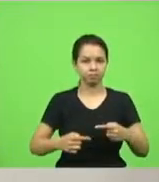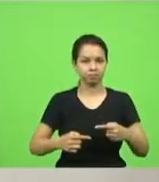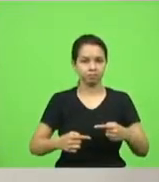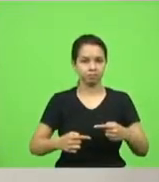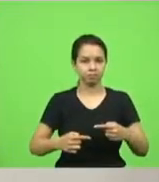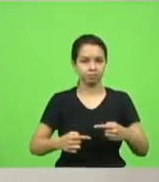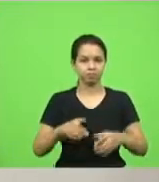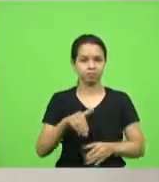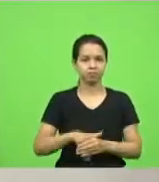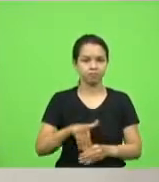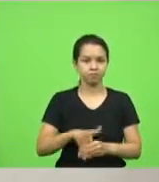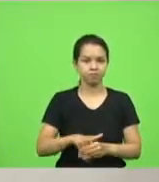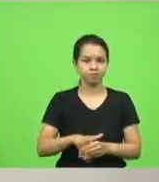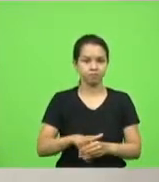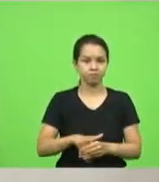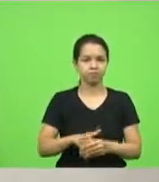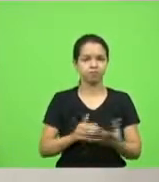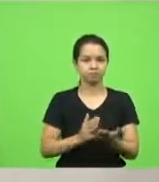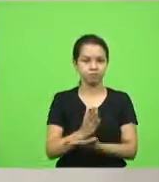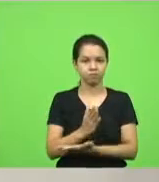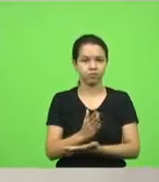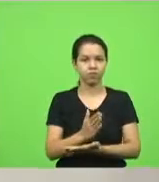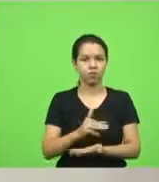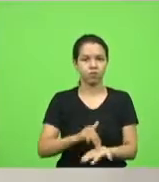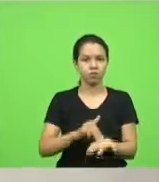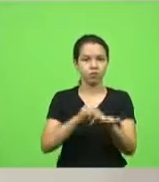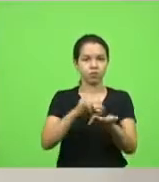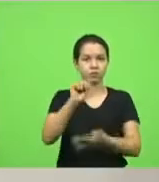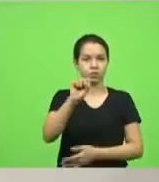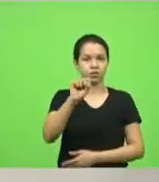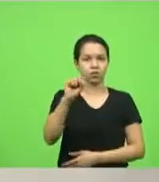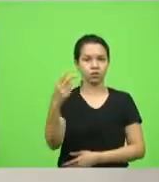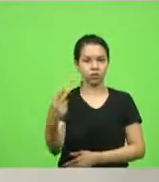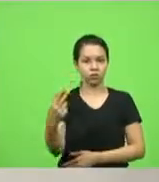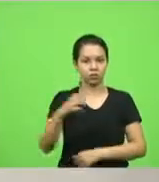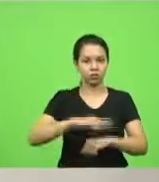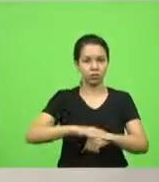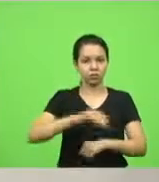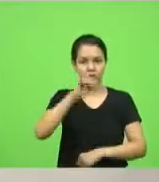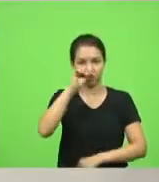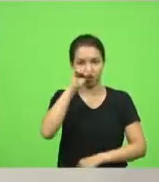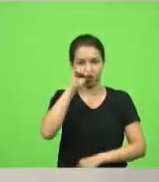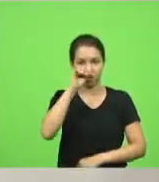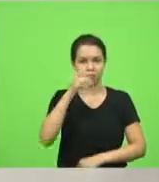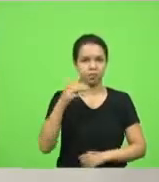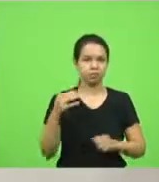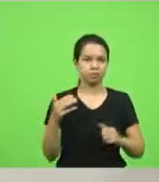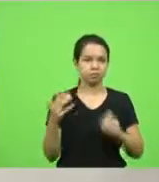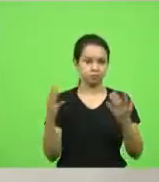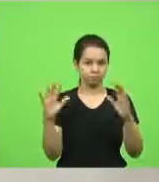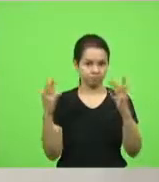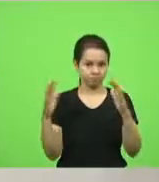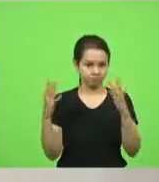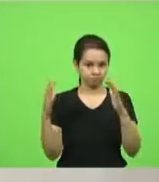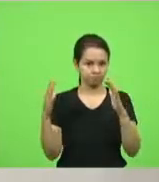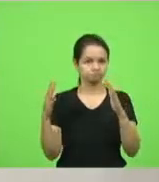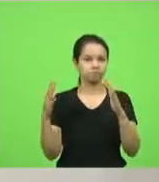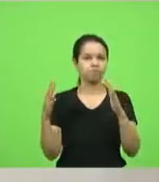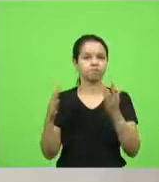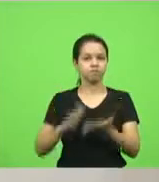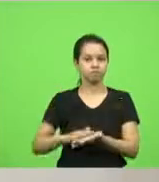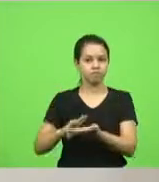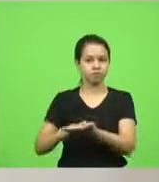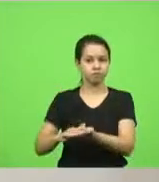deputado João Amin, manifestando aplauso ao acadêmico